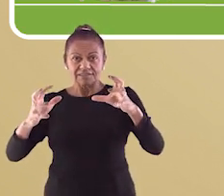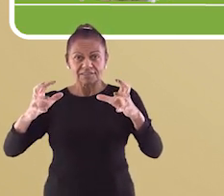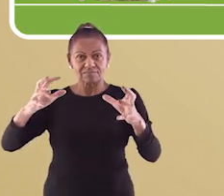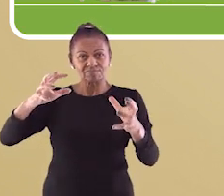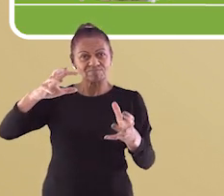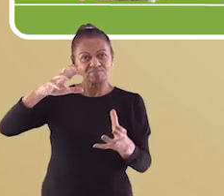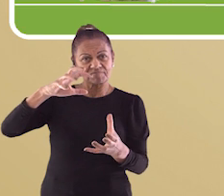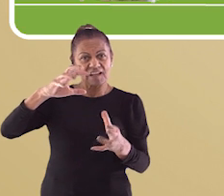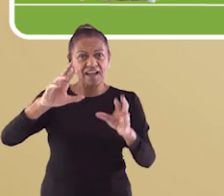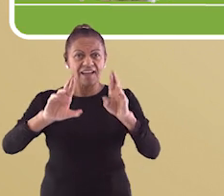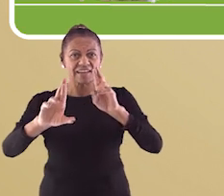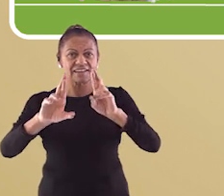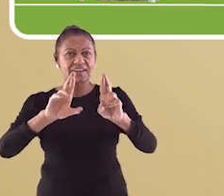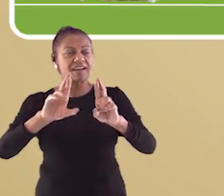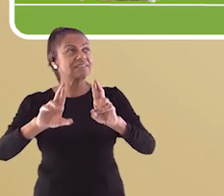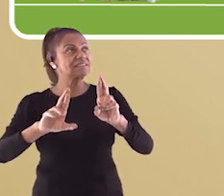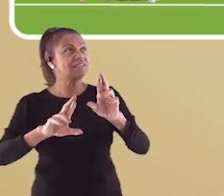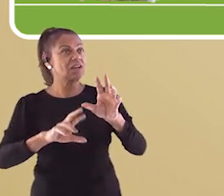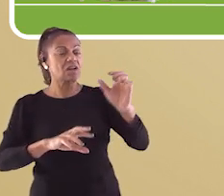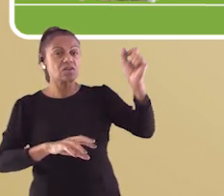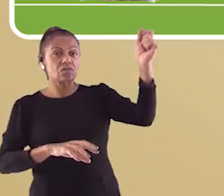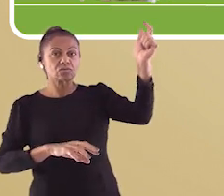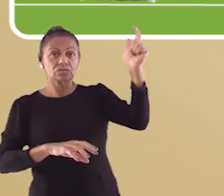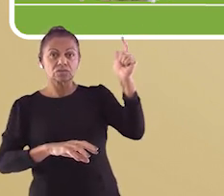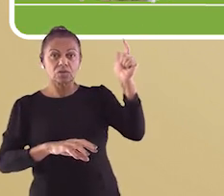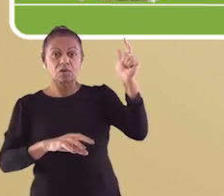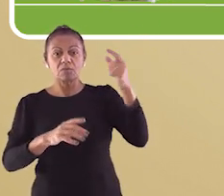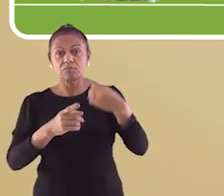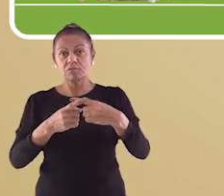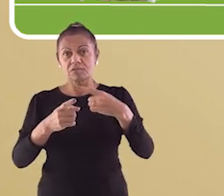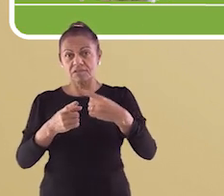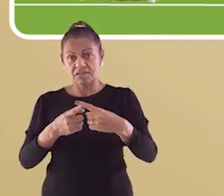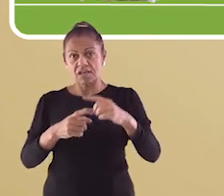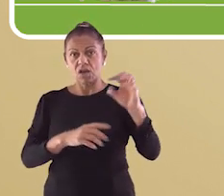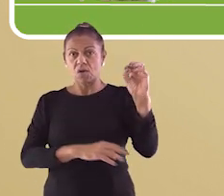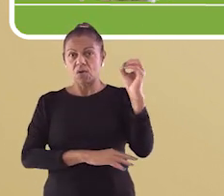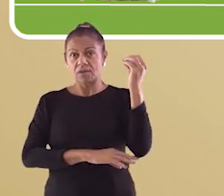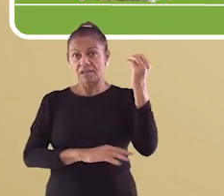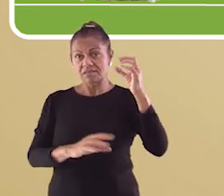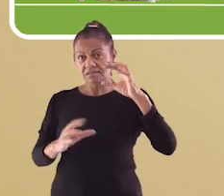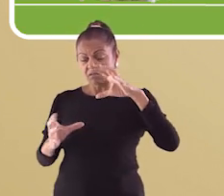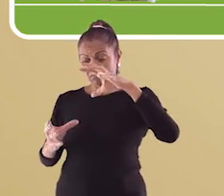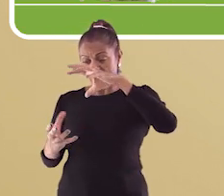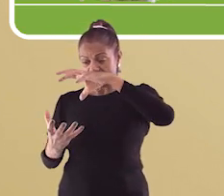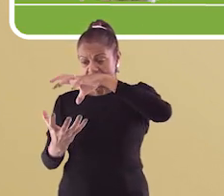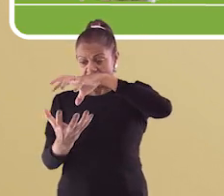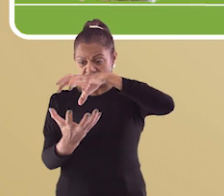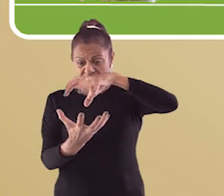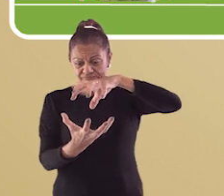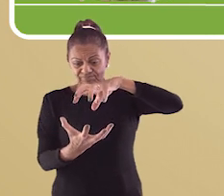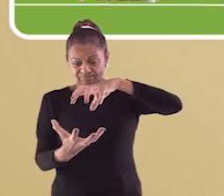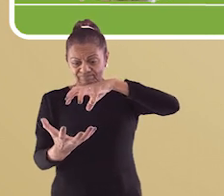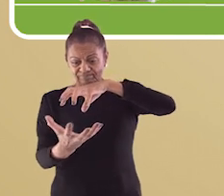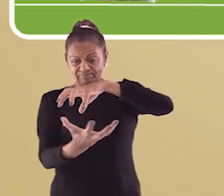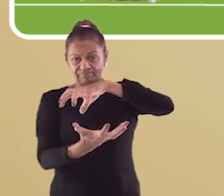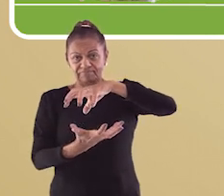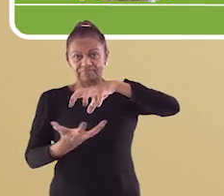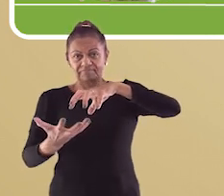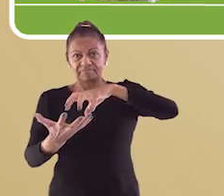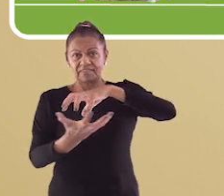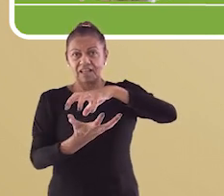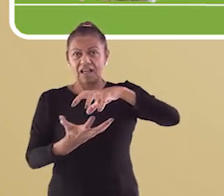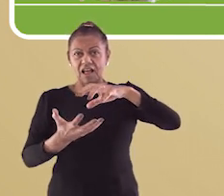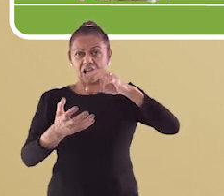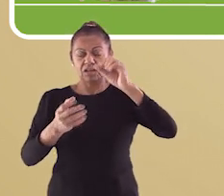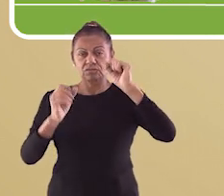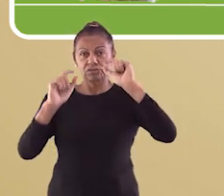Terra em relação ao Sol. O movimento de rotação da Terra, ele permite a existência do dia e